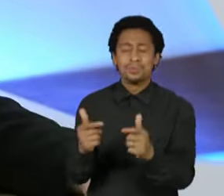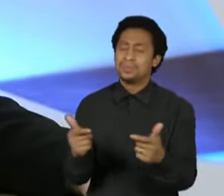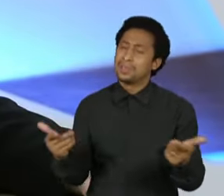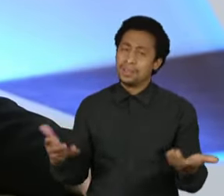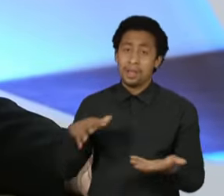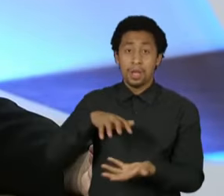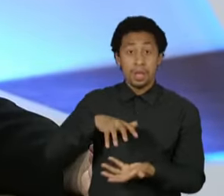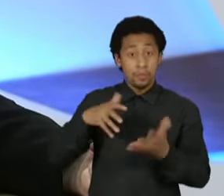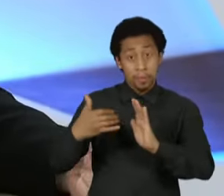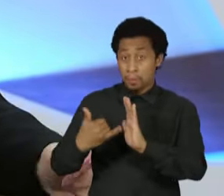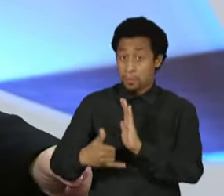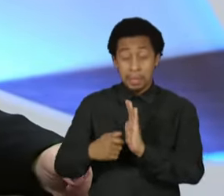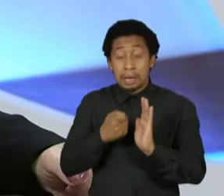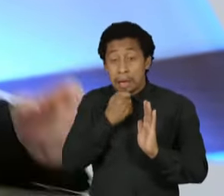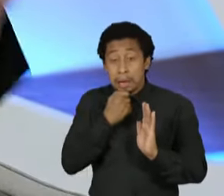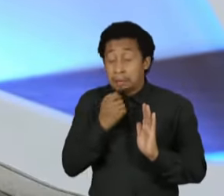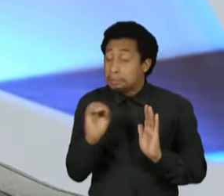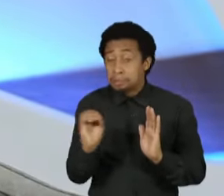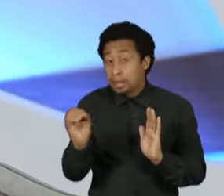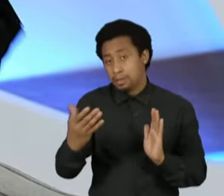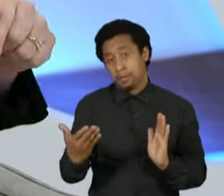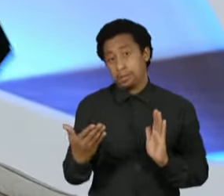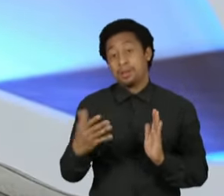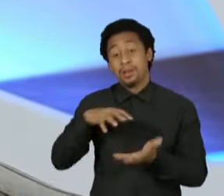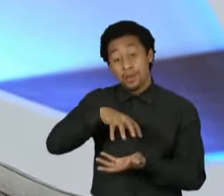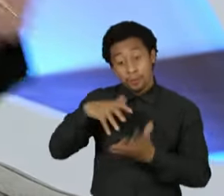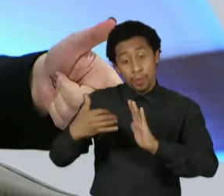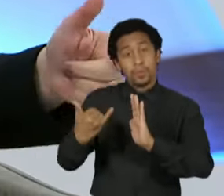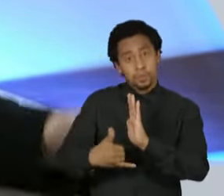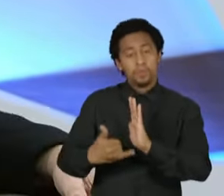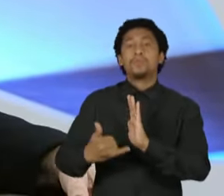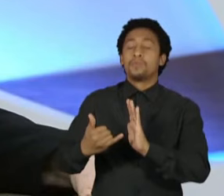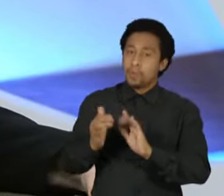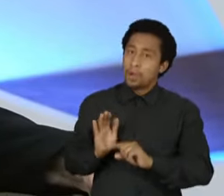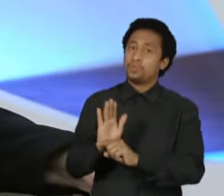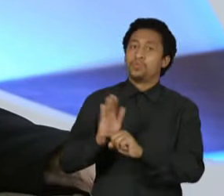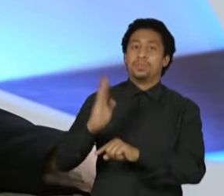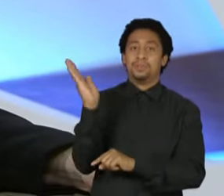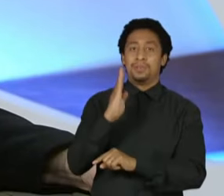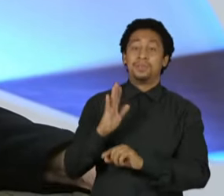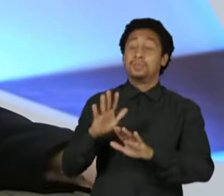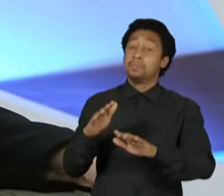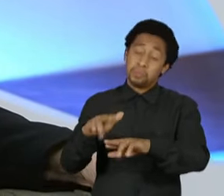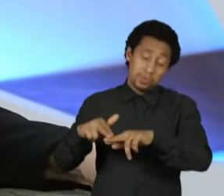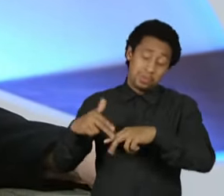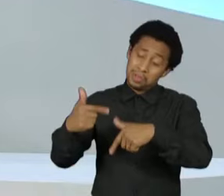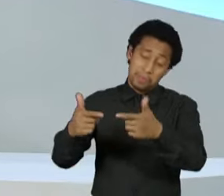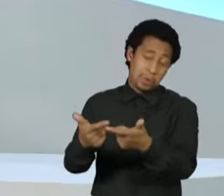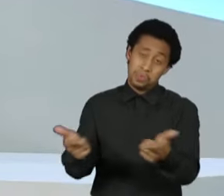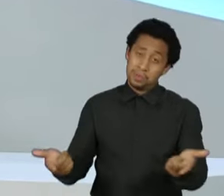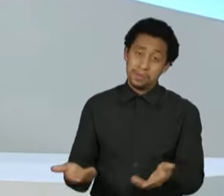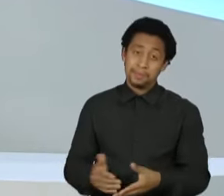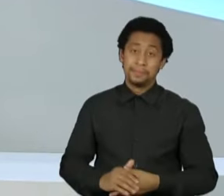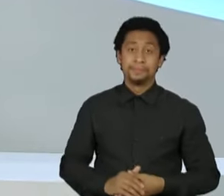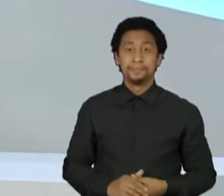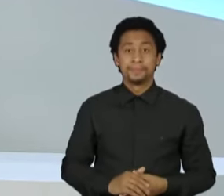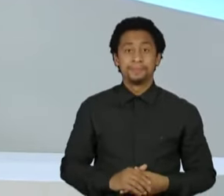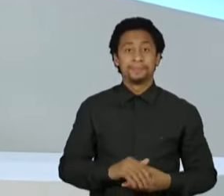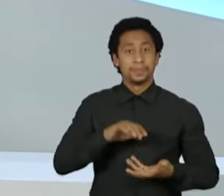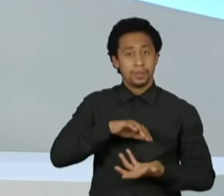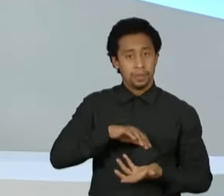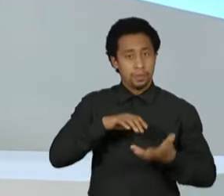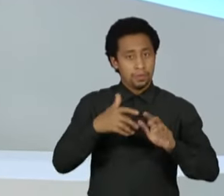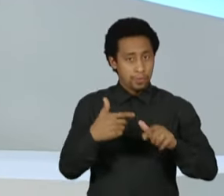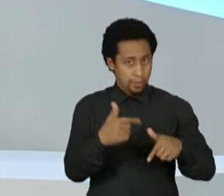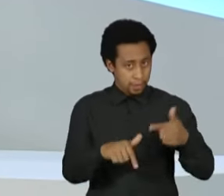econômica para salvar o Brasil e por isso é que o Brasil sem crescimento não tem emprego nem renda para a população. A questão da reforma trabalhista é uma das grandes